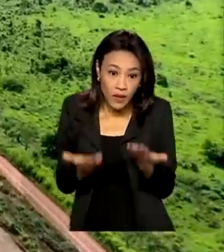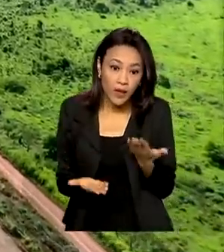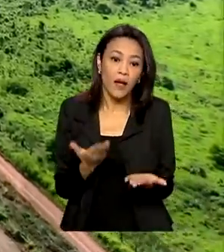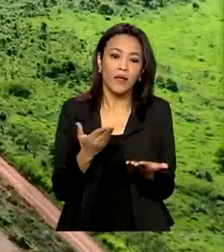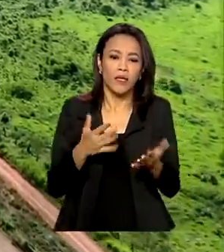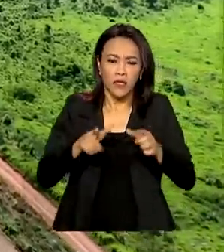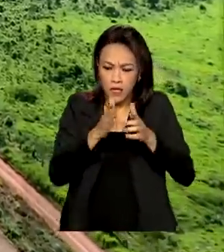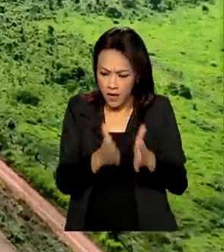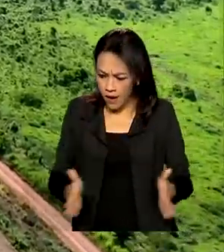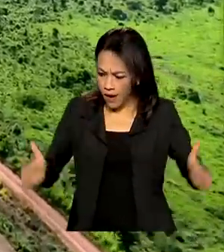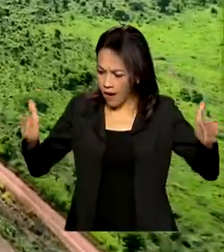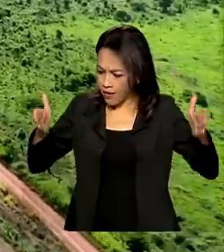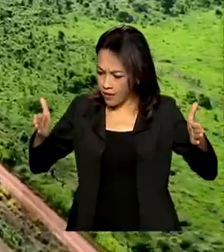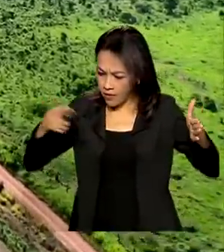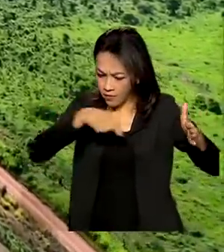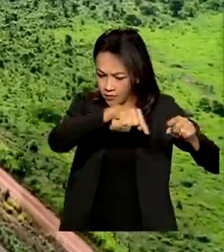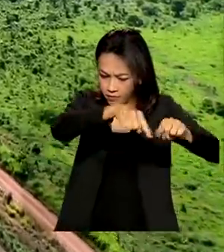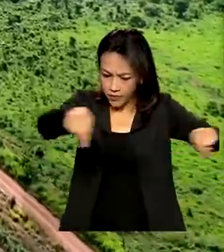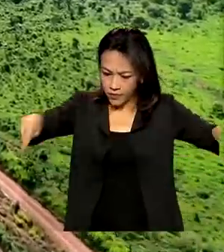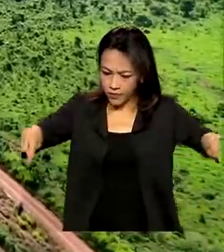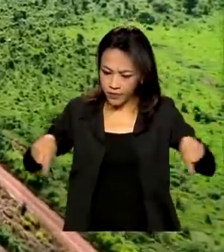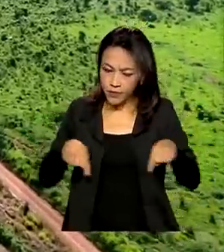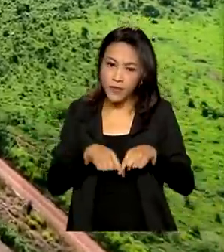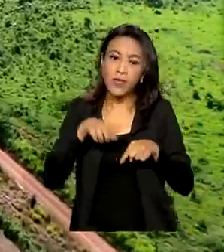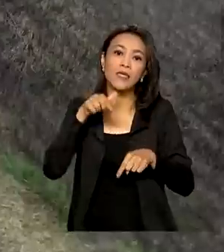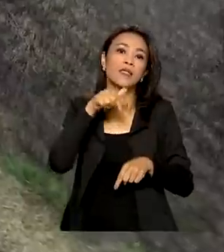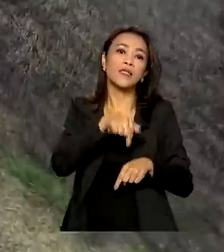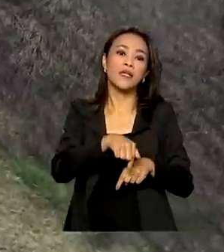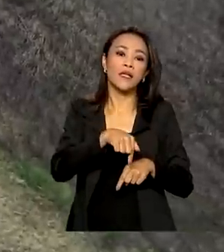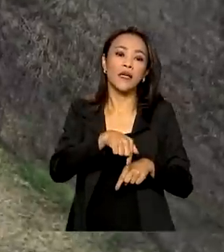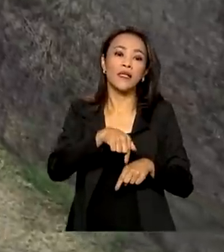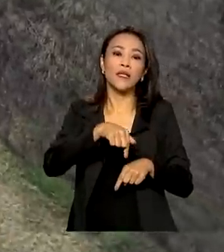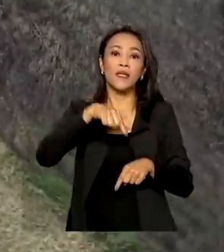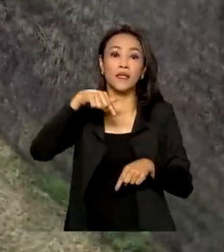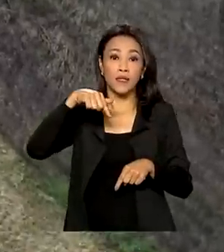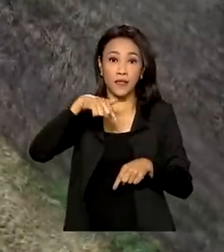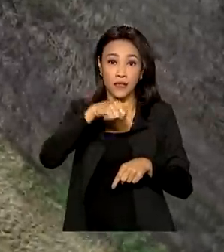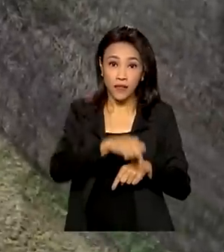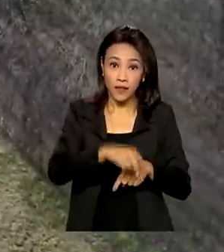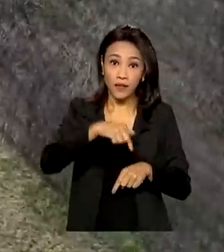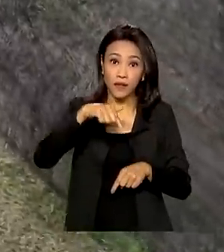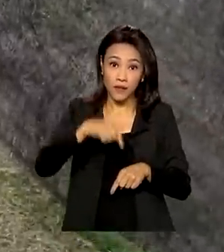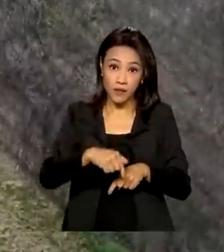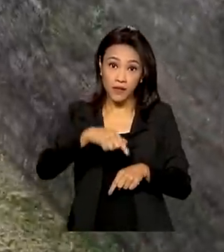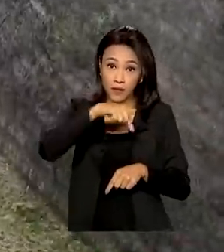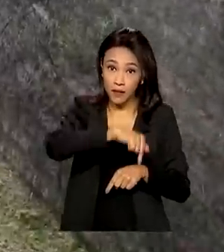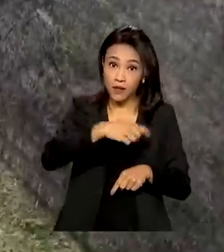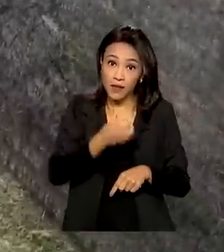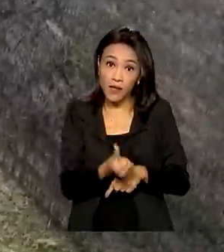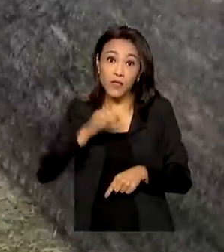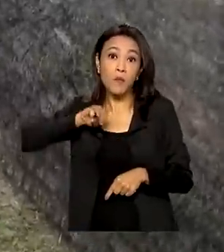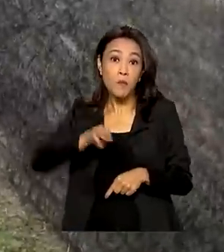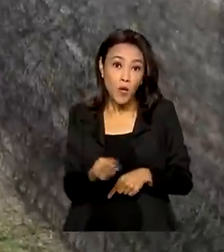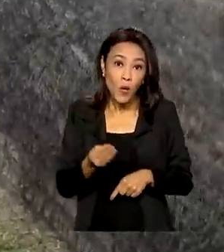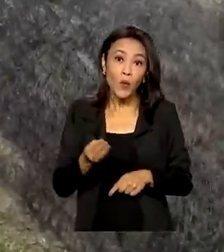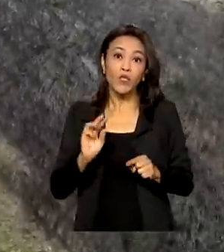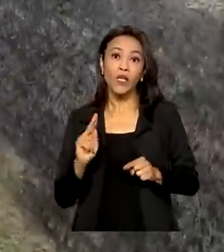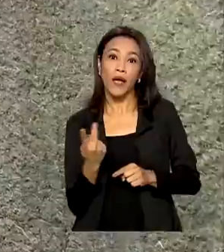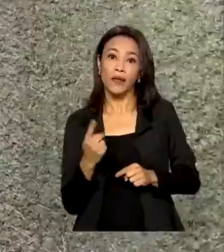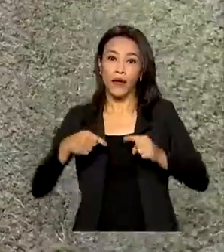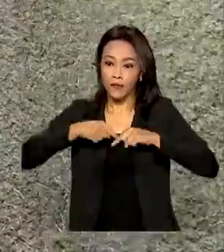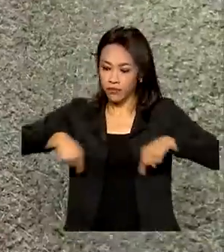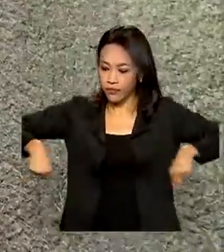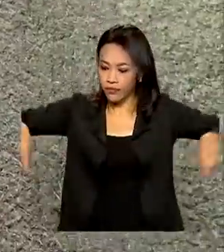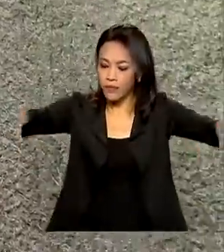plantada, estima-se a utilização de cerca de 76,6 milhões de hectares, o que corresponde a quase 3%